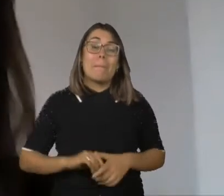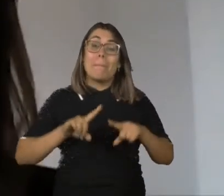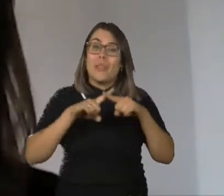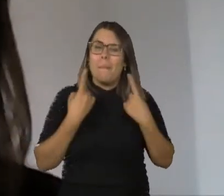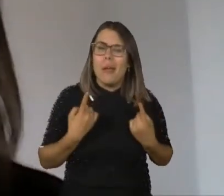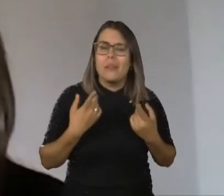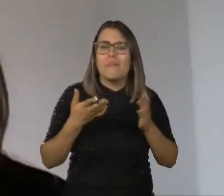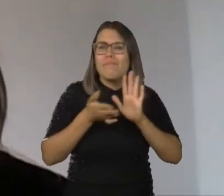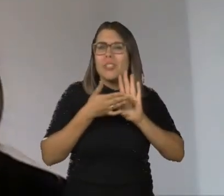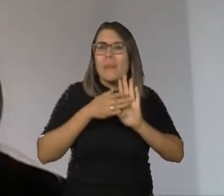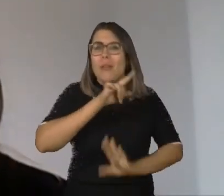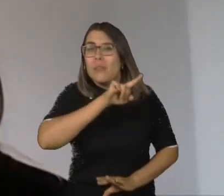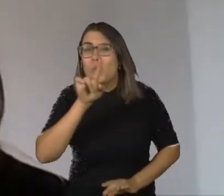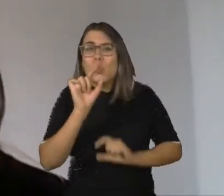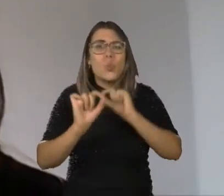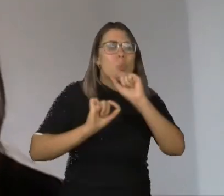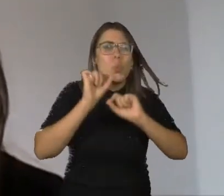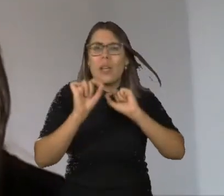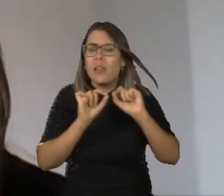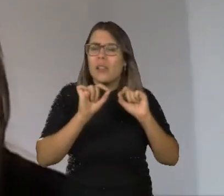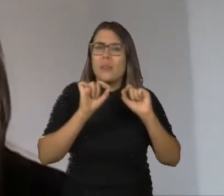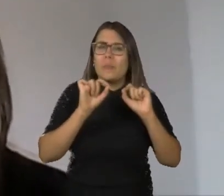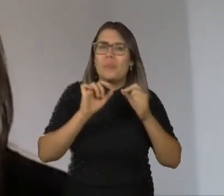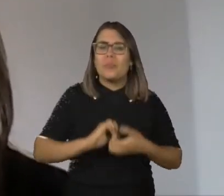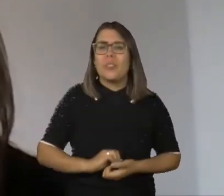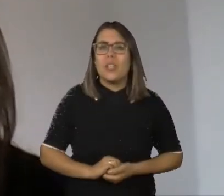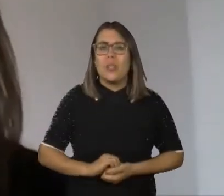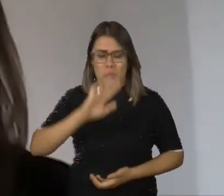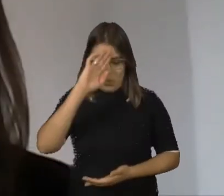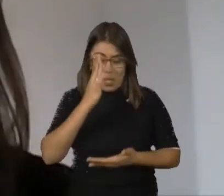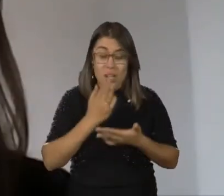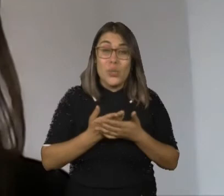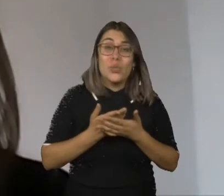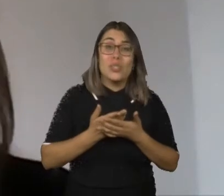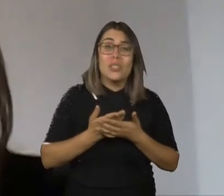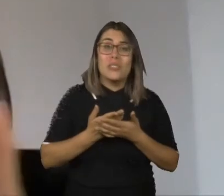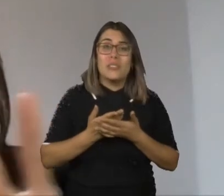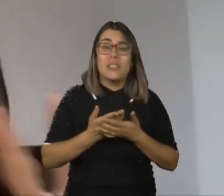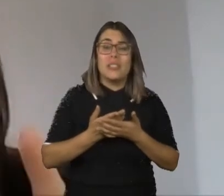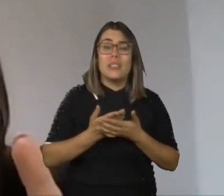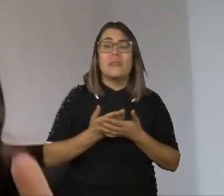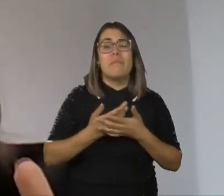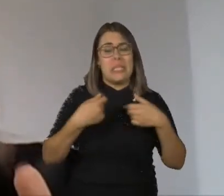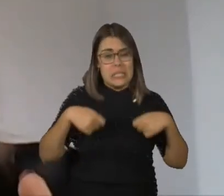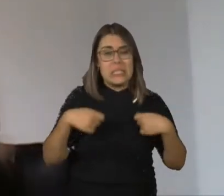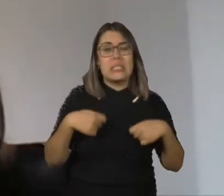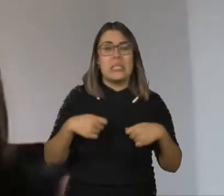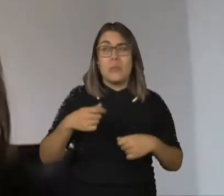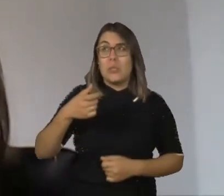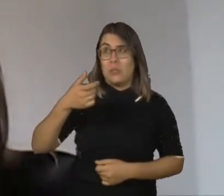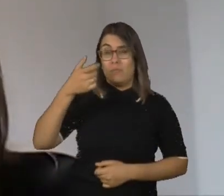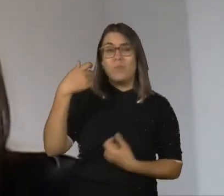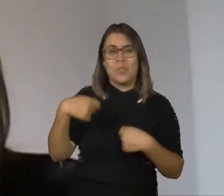proposta, ela é feita porque eu acredito muito que desassociar deficiência intelectual da